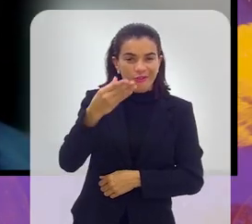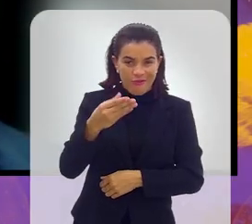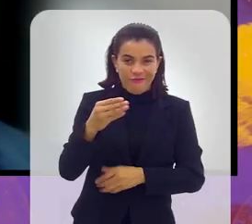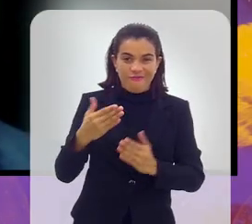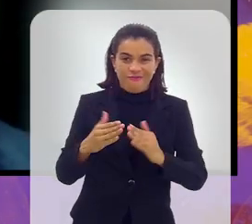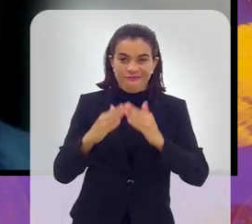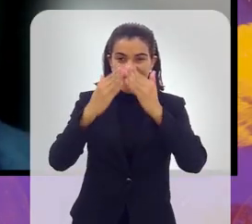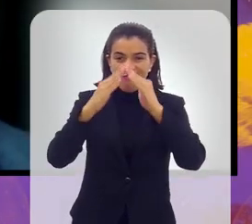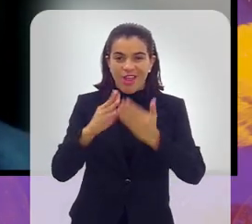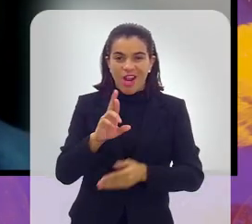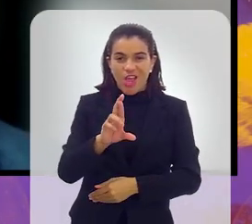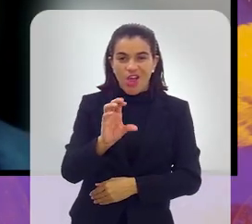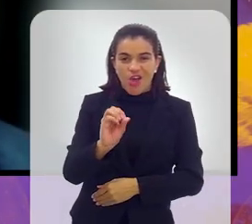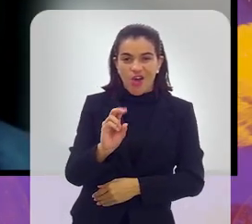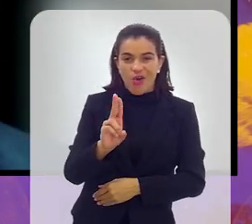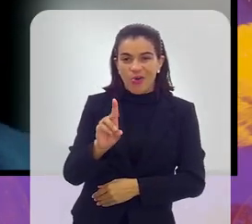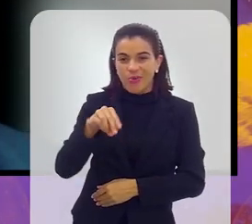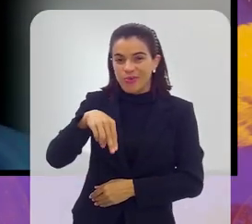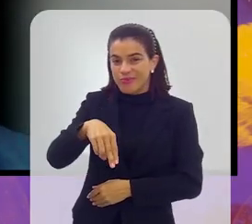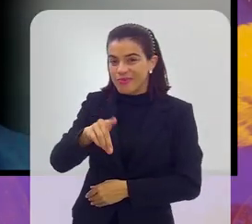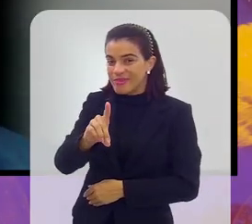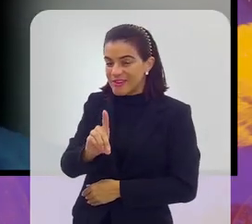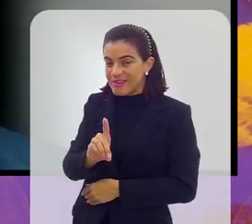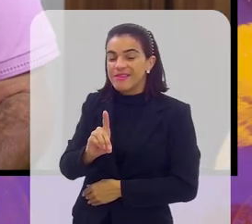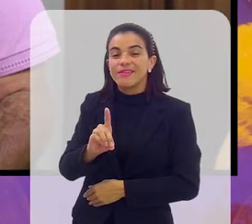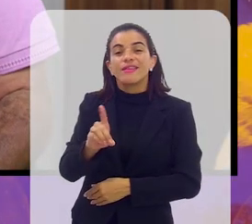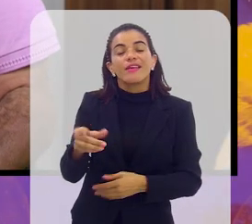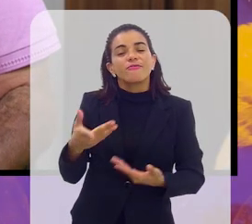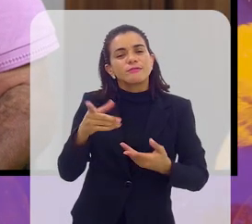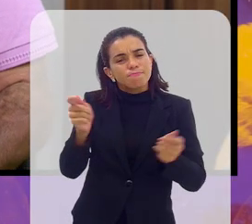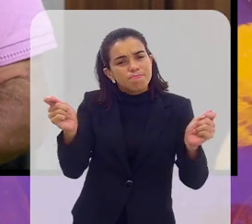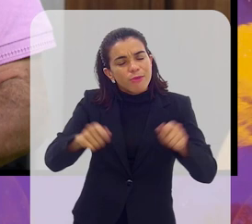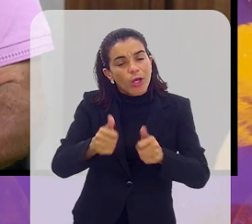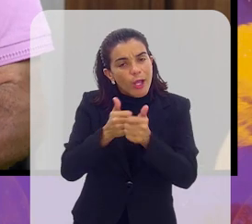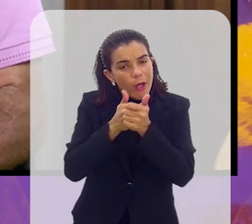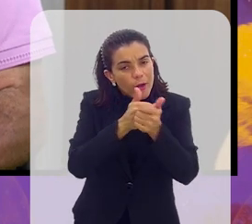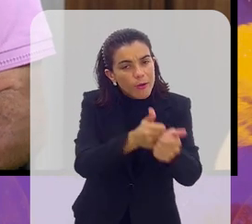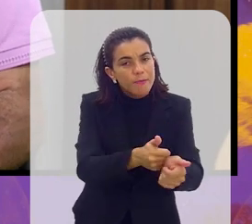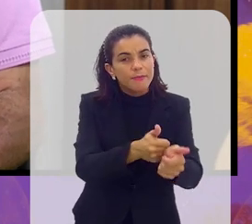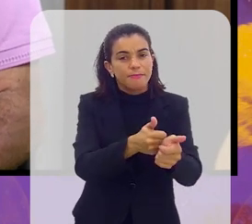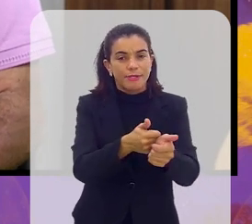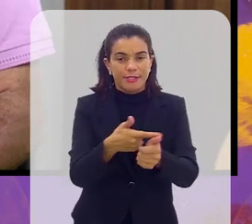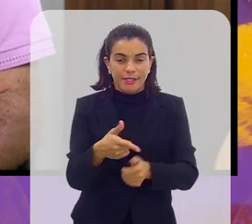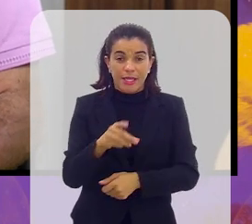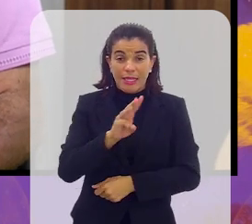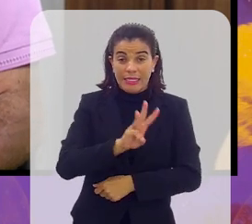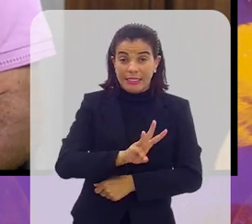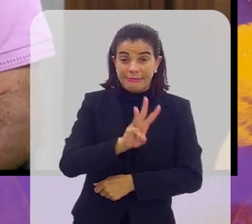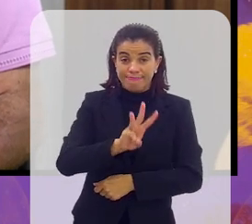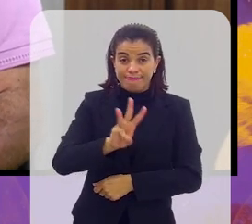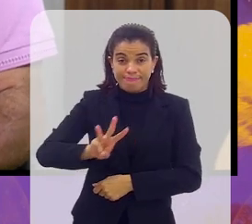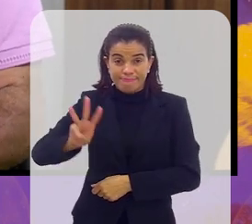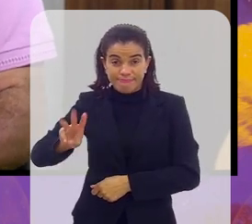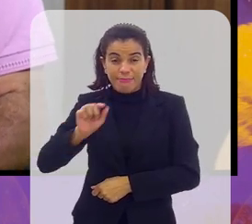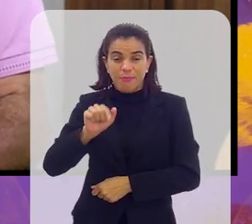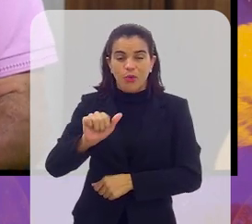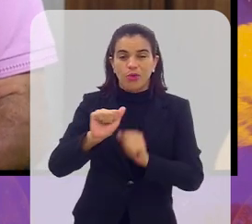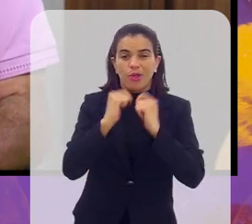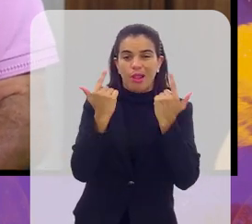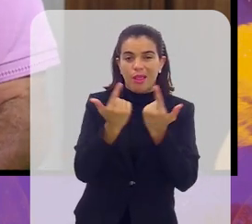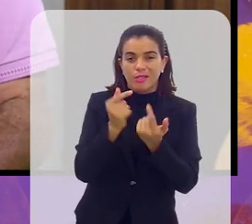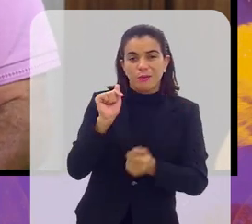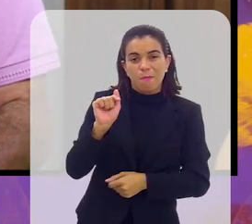inovação Favela Holding, o Arena Esportiva, que você pode acompanhar também através do